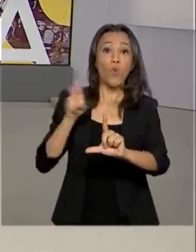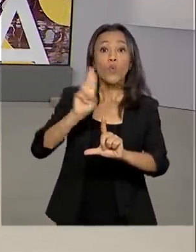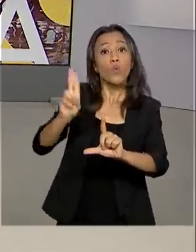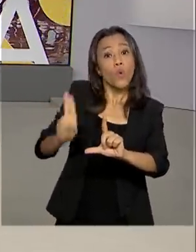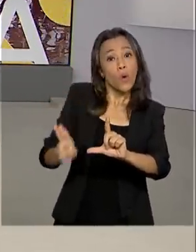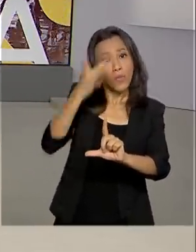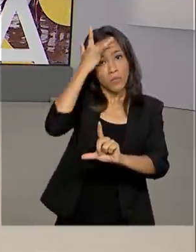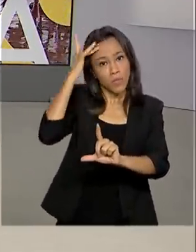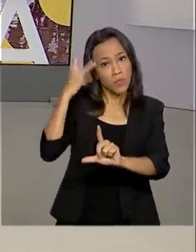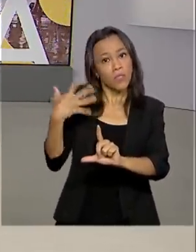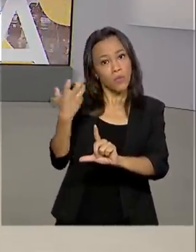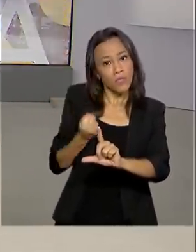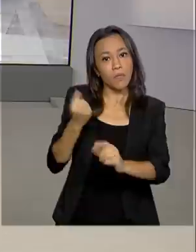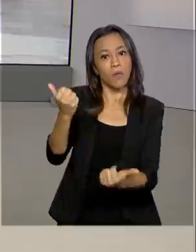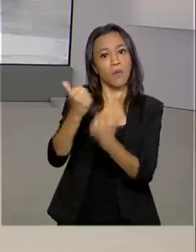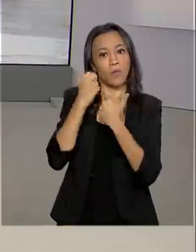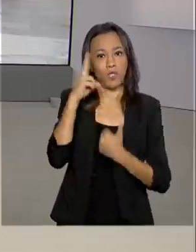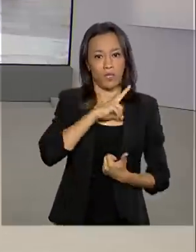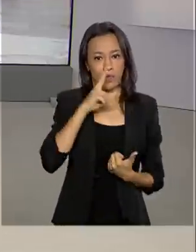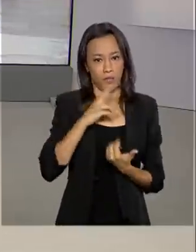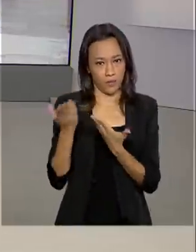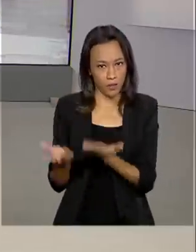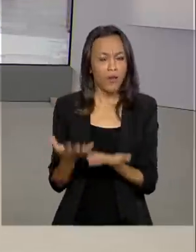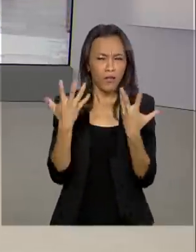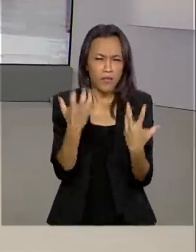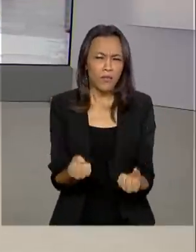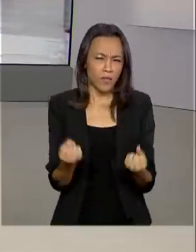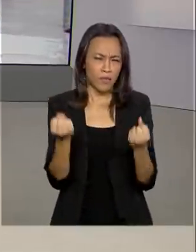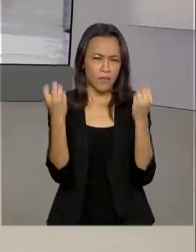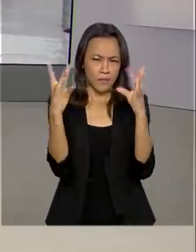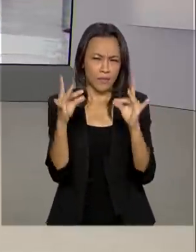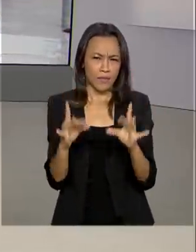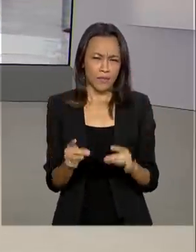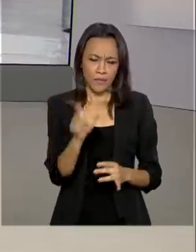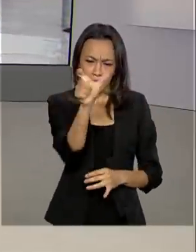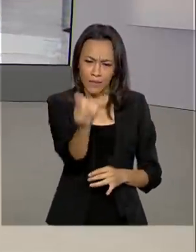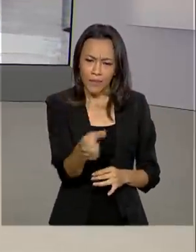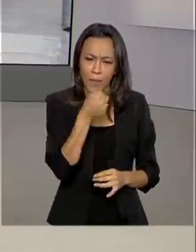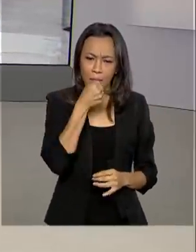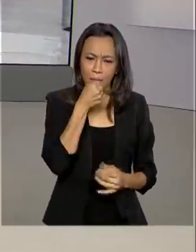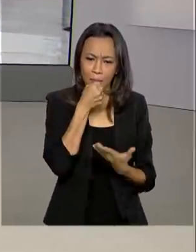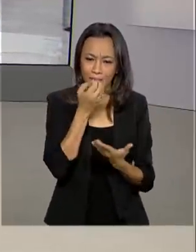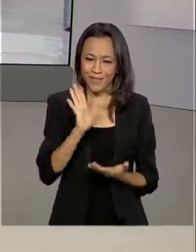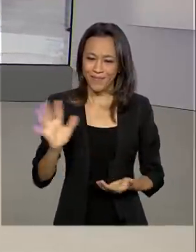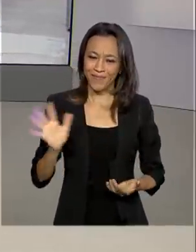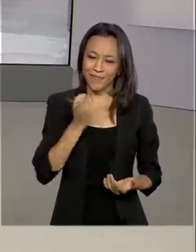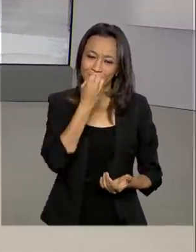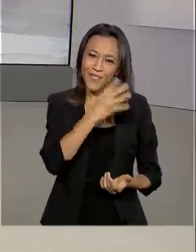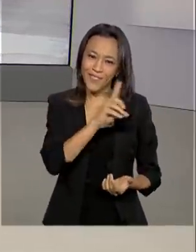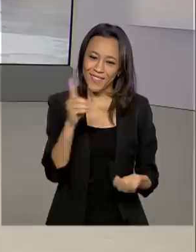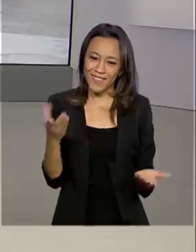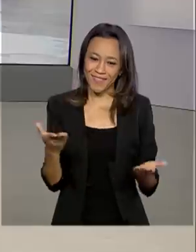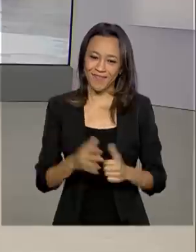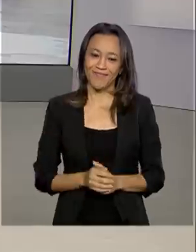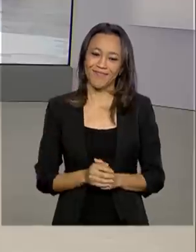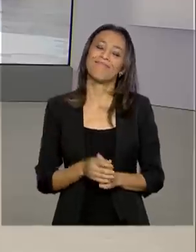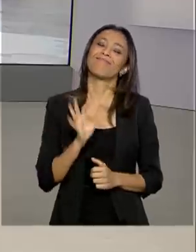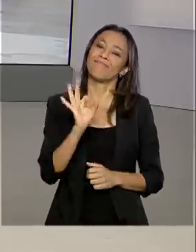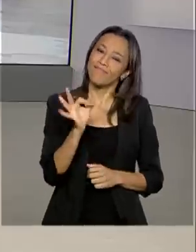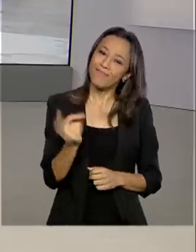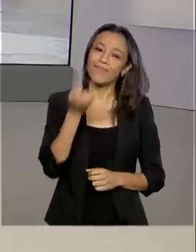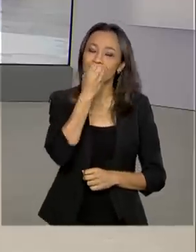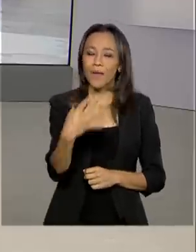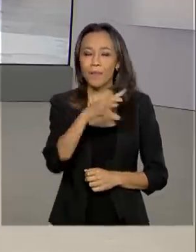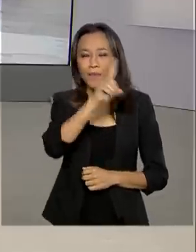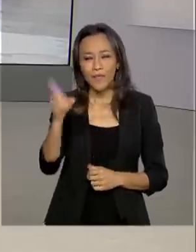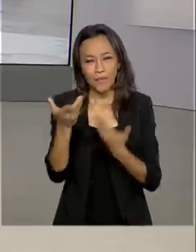emergencial. Vamos saber os detalhes, então, com Luciana Colares de Holanda. Oi, Lu, bom dia. Oi, Renata, é isso mesmo. Bom dia para